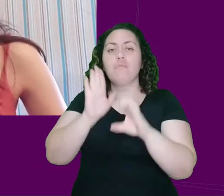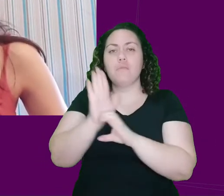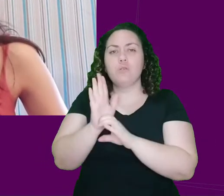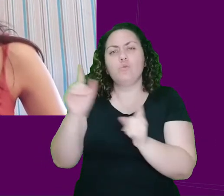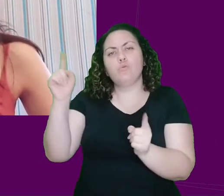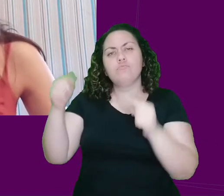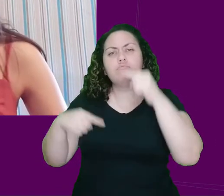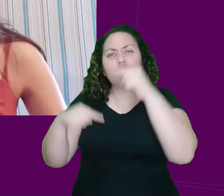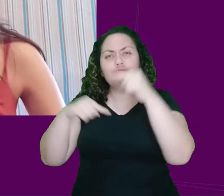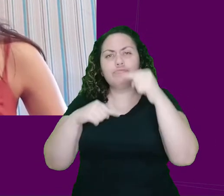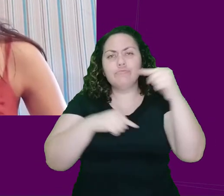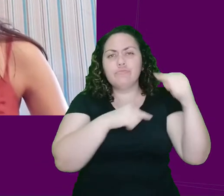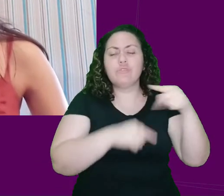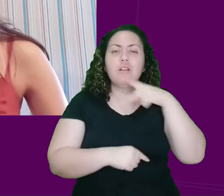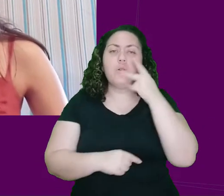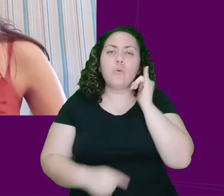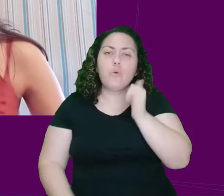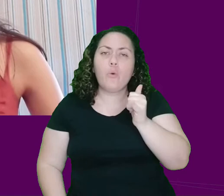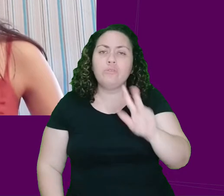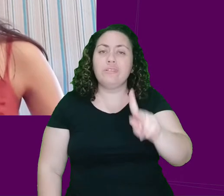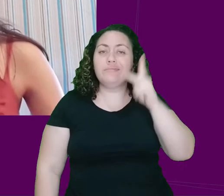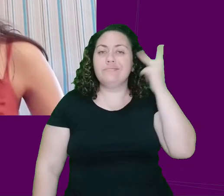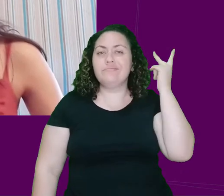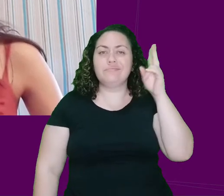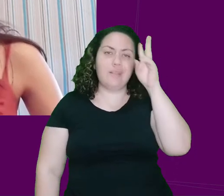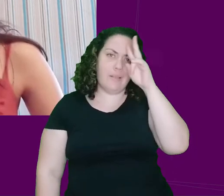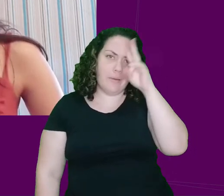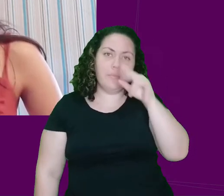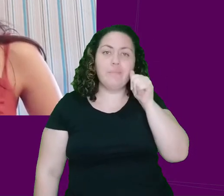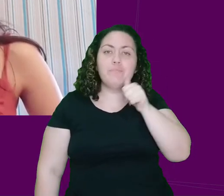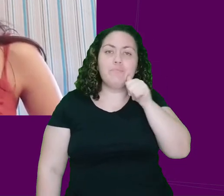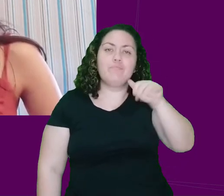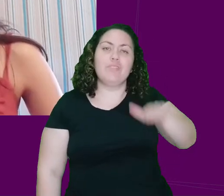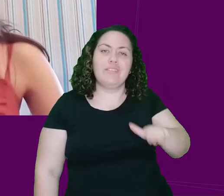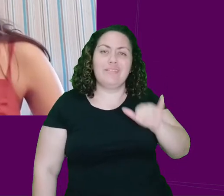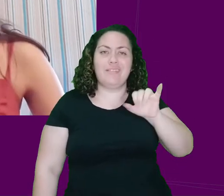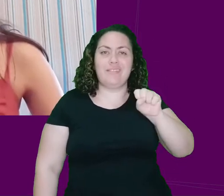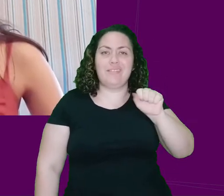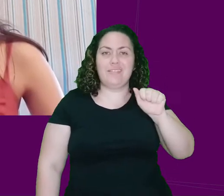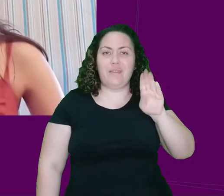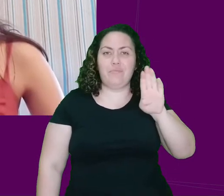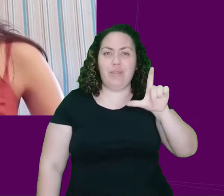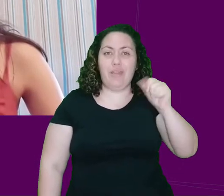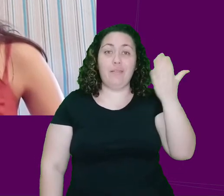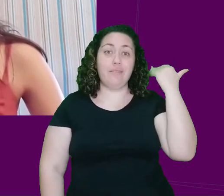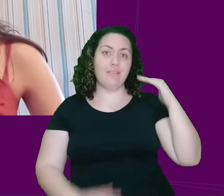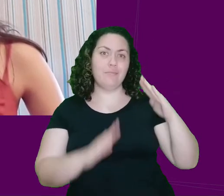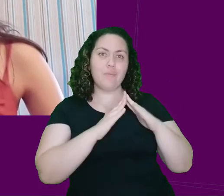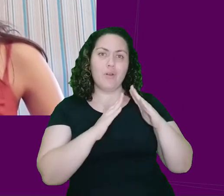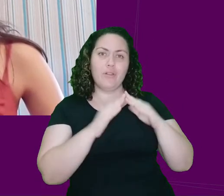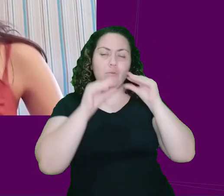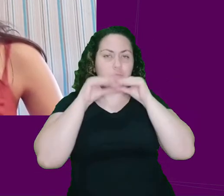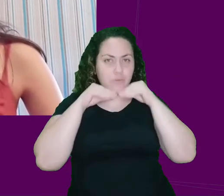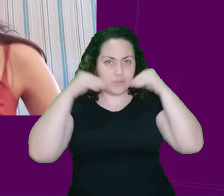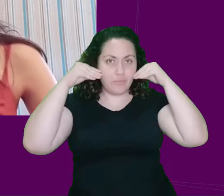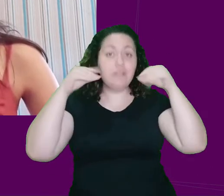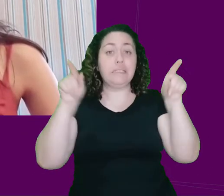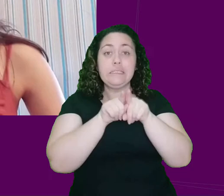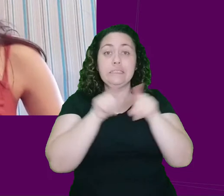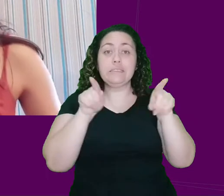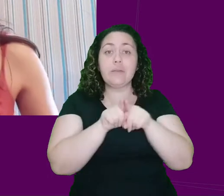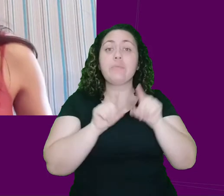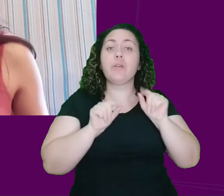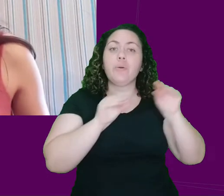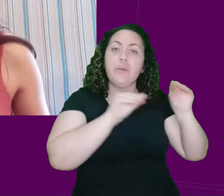vivências da menina Isabela sobre o tempo em que ela esteve em Moçambique, mas também sobre as primeiras reflexões dela